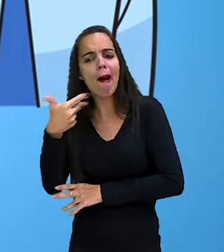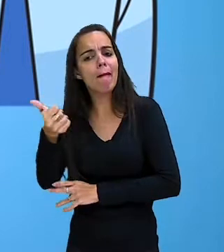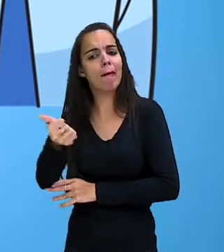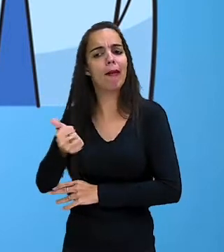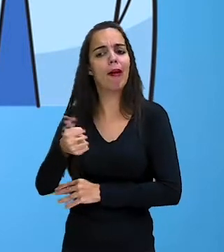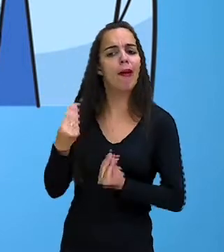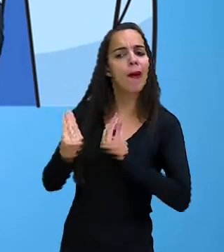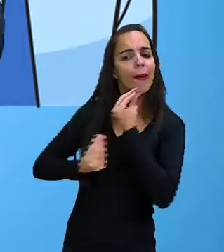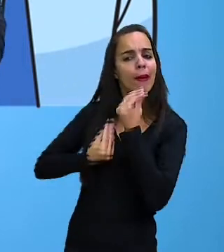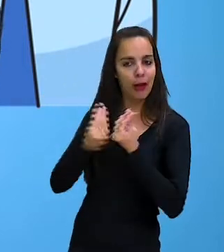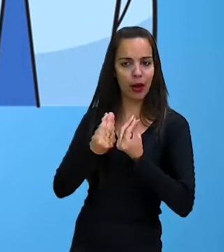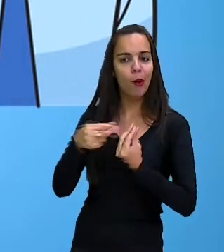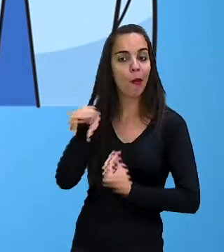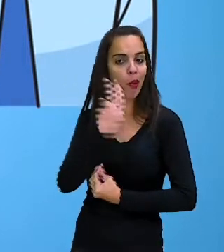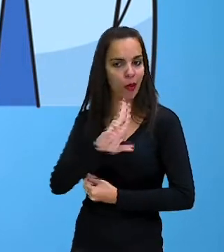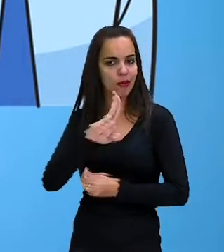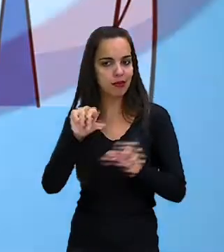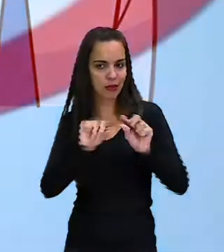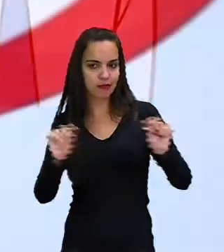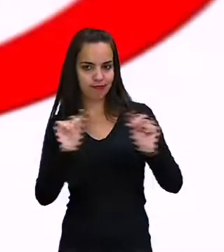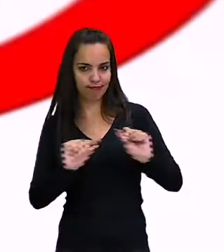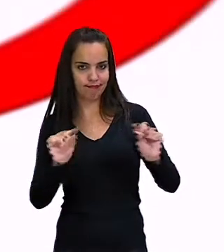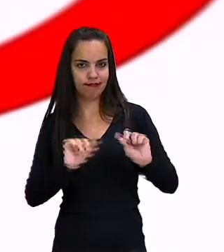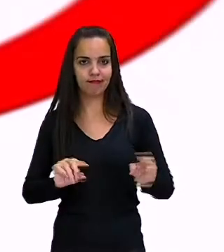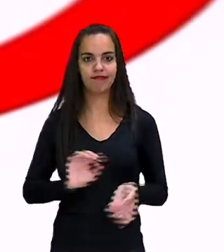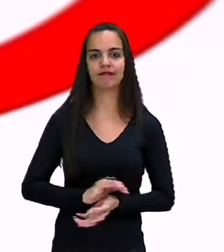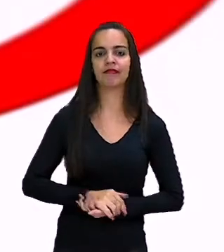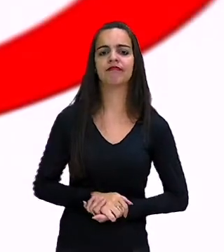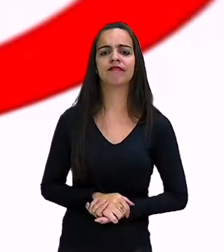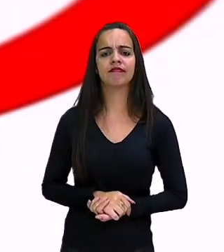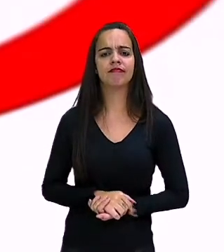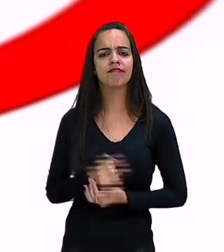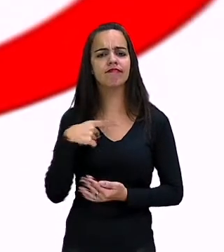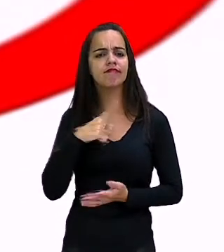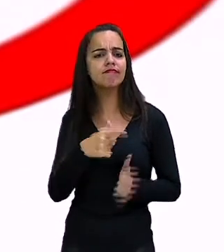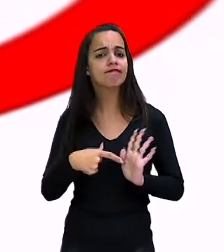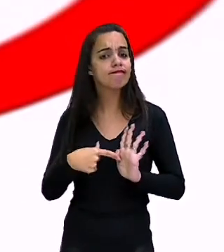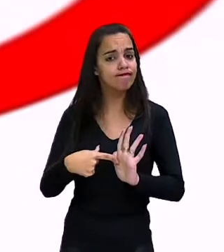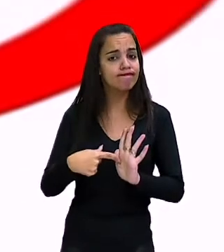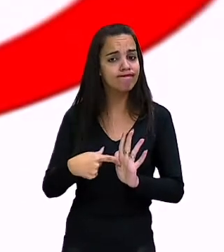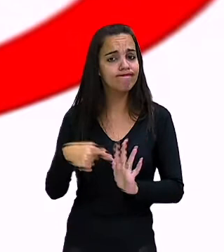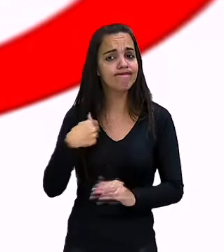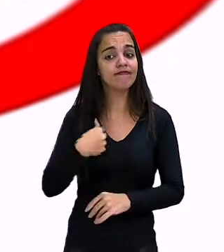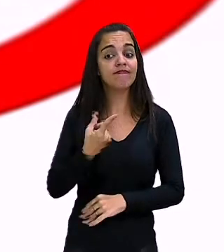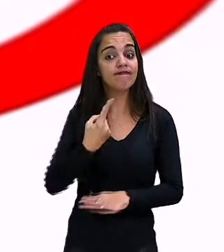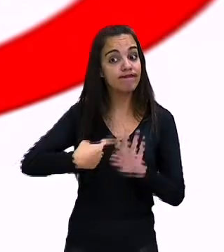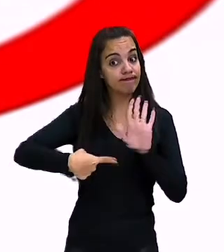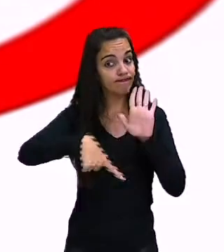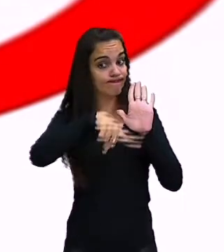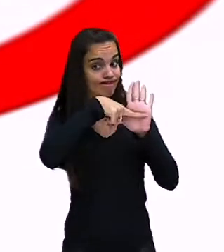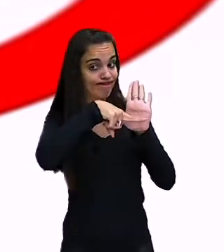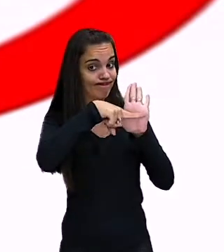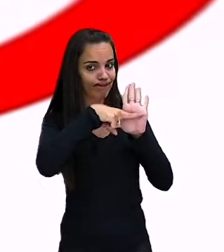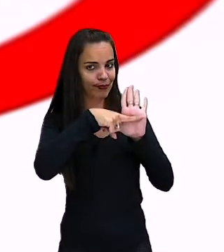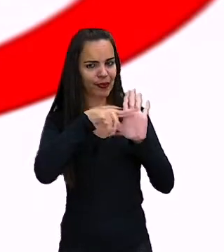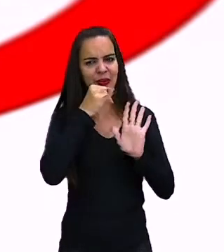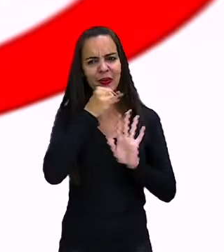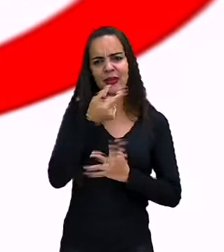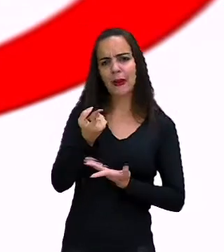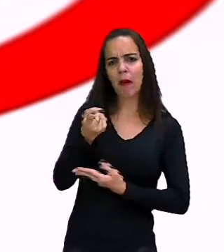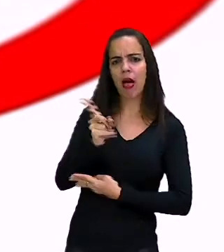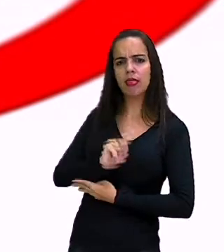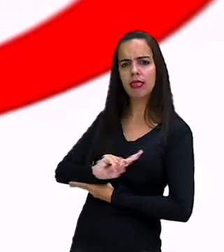você está fazendo. Vamos ao próximo. Para formar frases negativas com